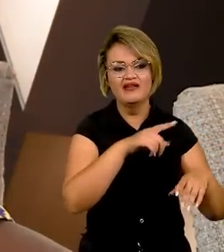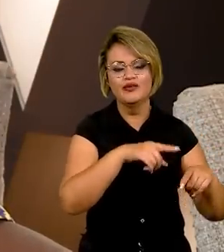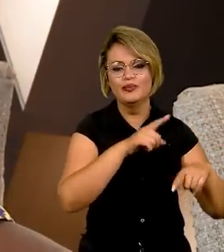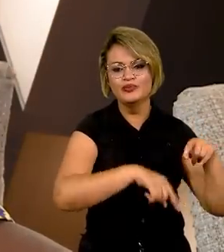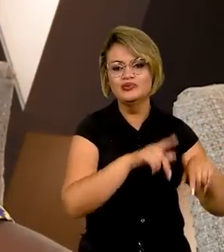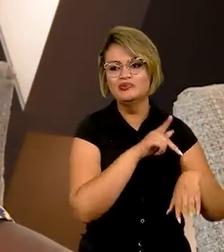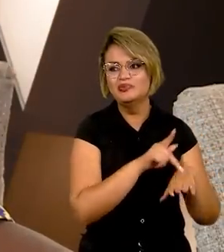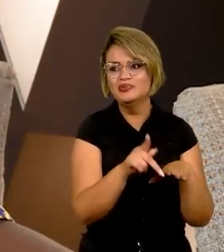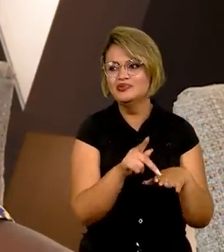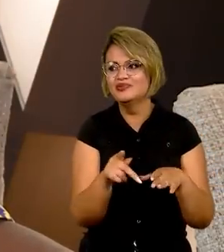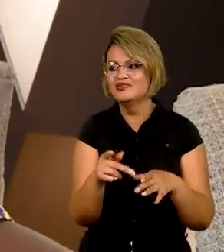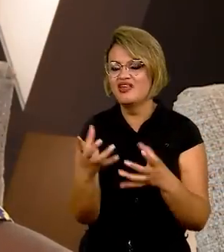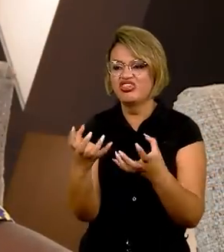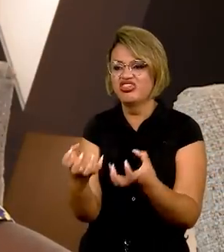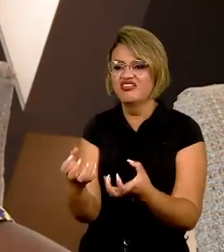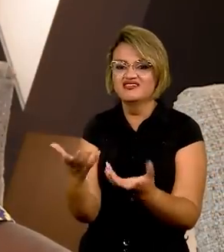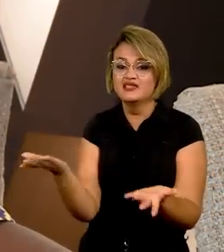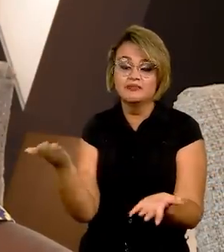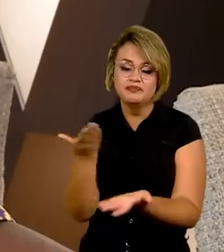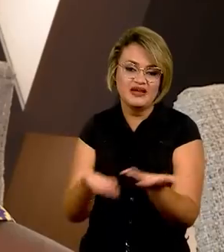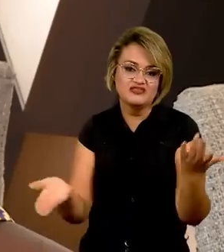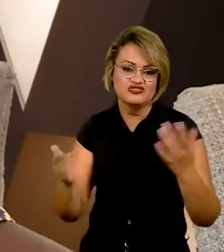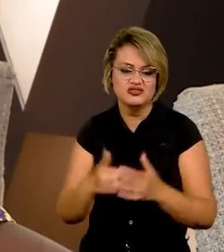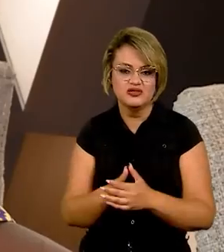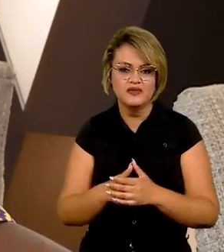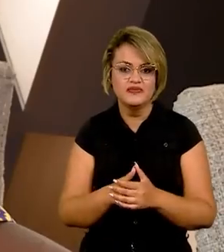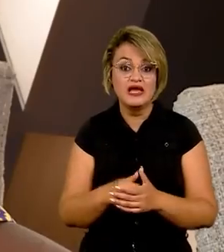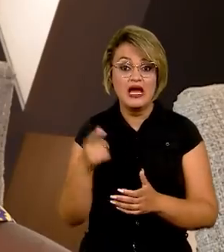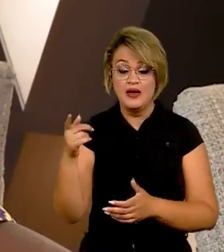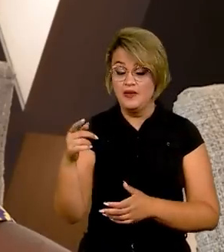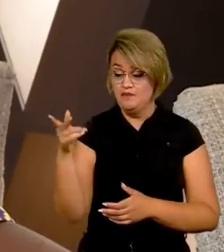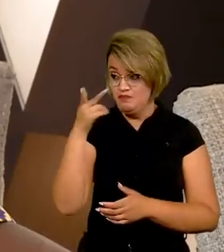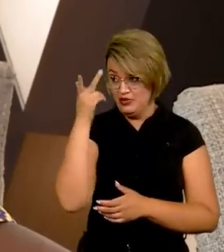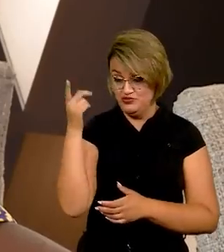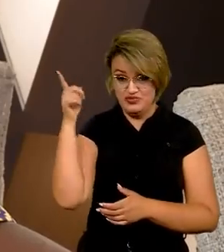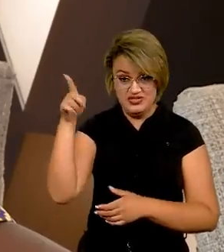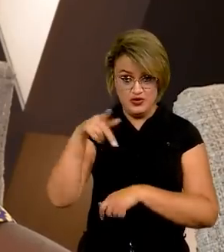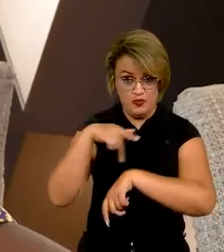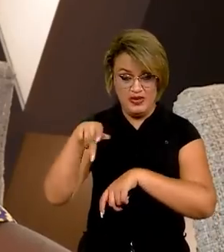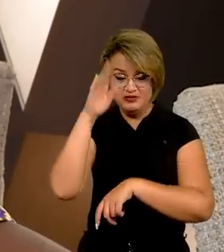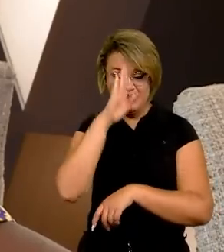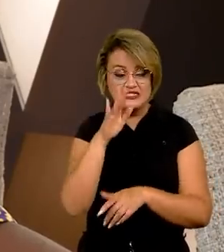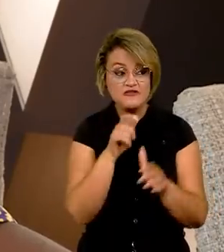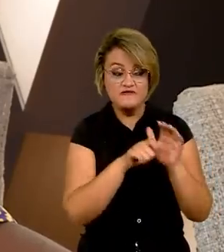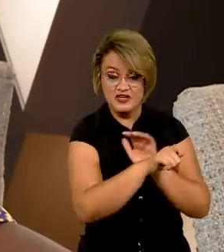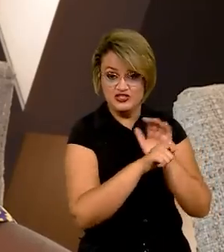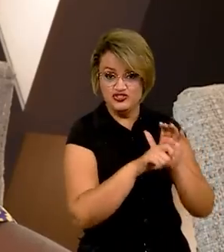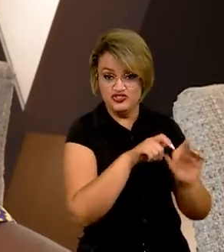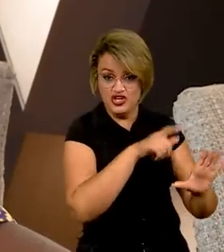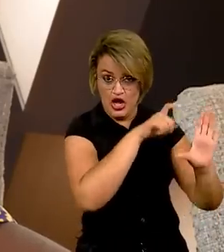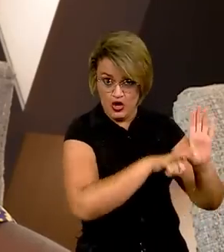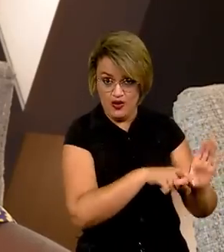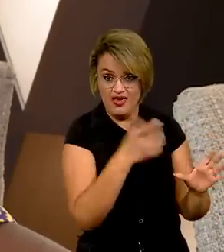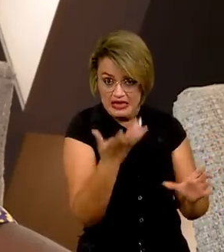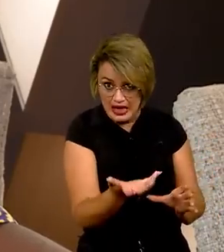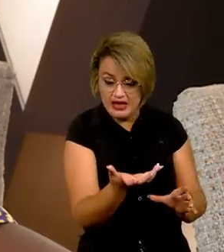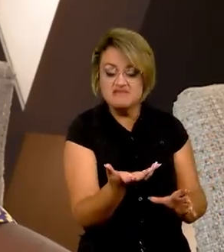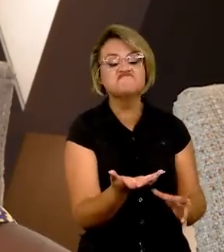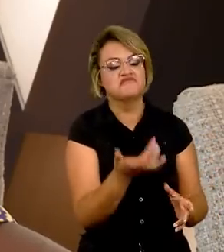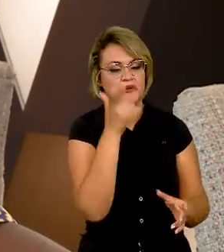a audácia, a coragem de investir em Angola, em pequenas indústrias transformadoras, terá